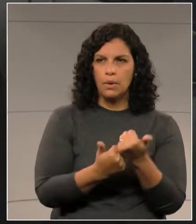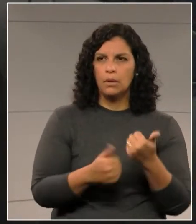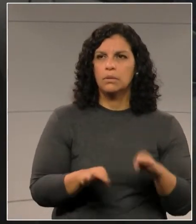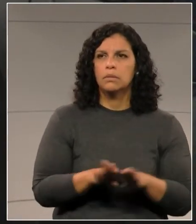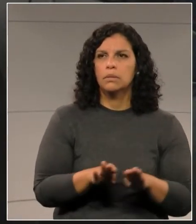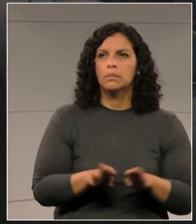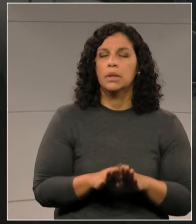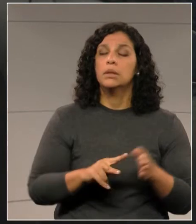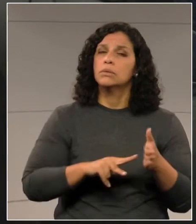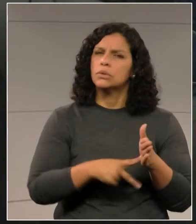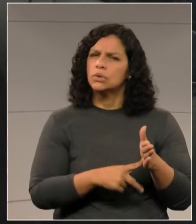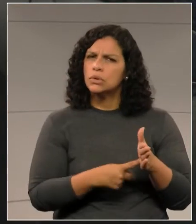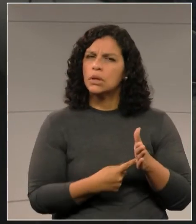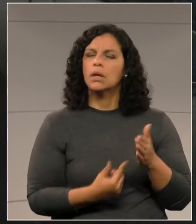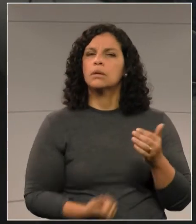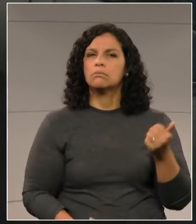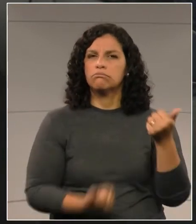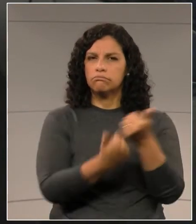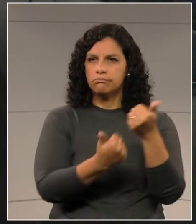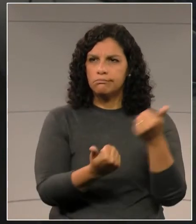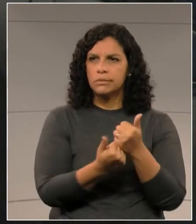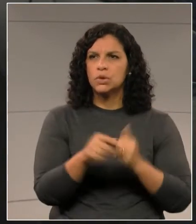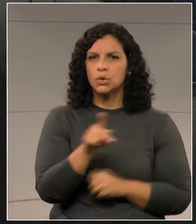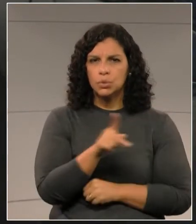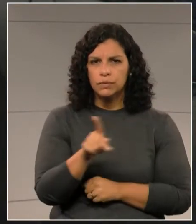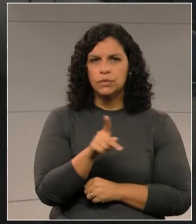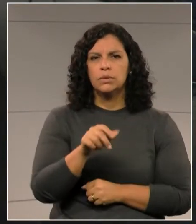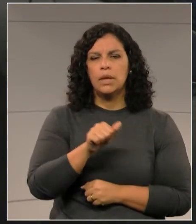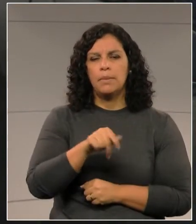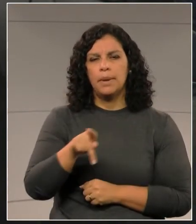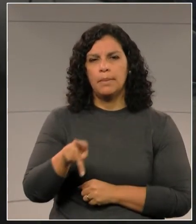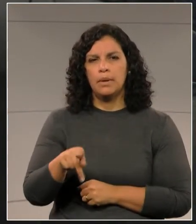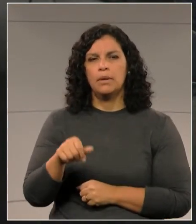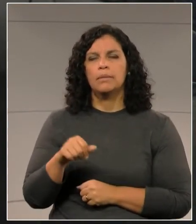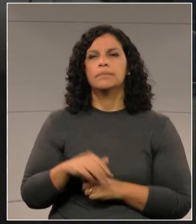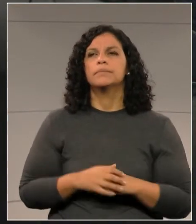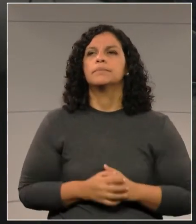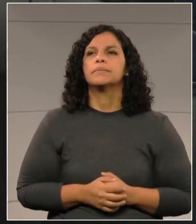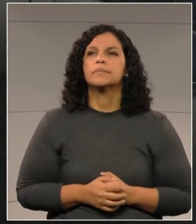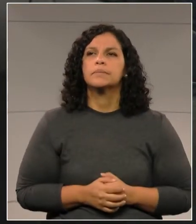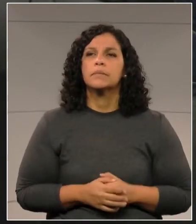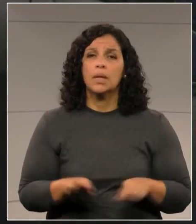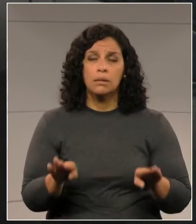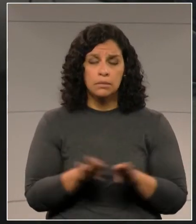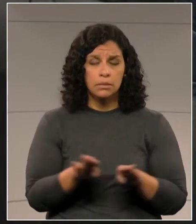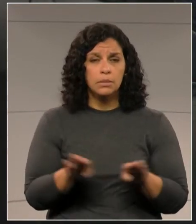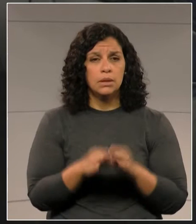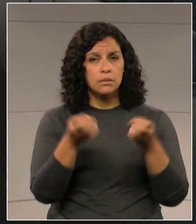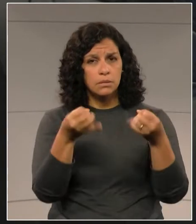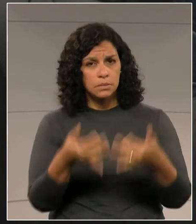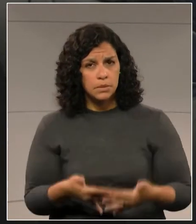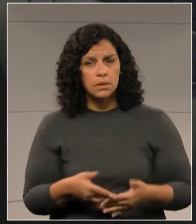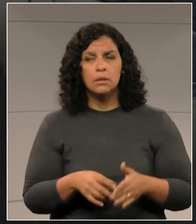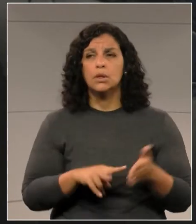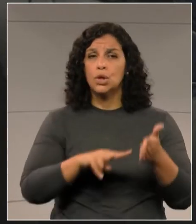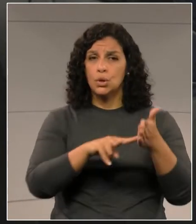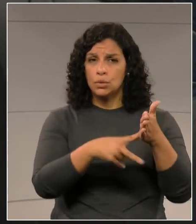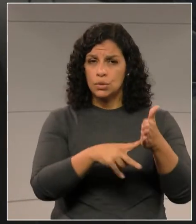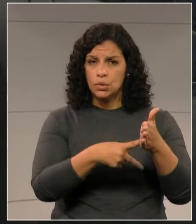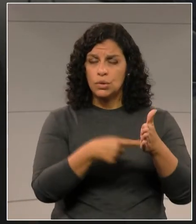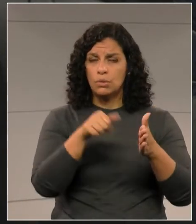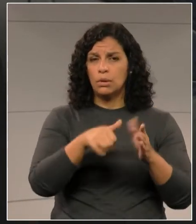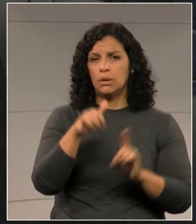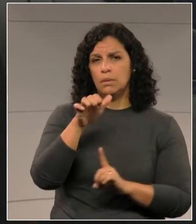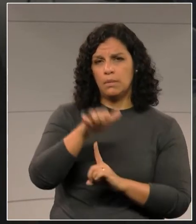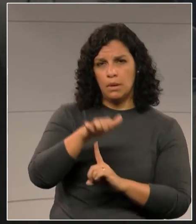ao sindicato dos professores, a PP Sindicato, e dizer também aos todos os sindicatos do